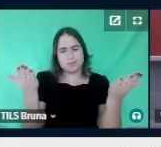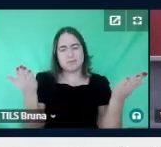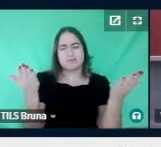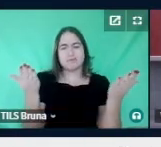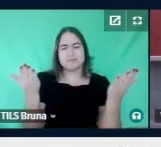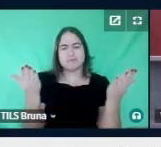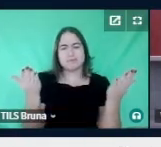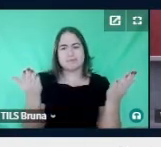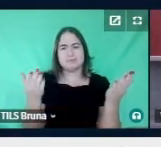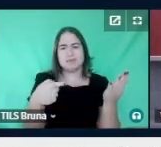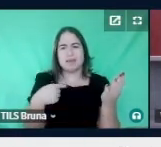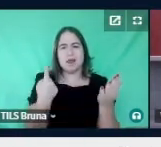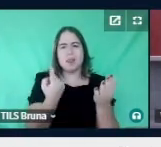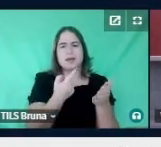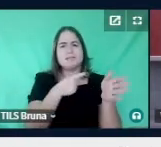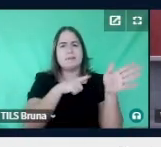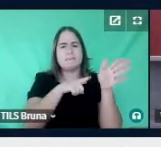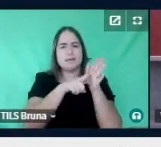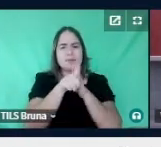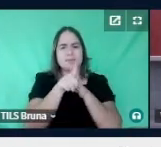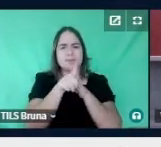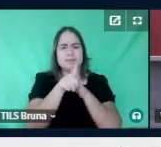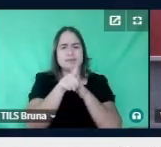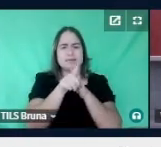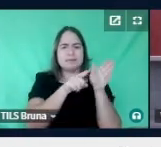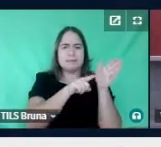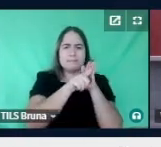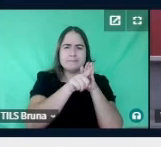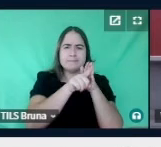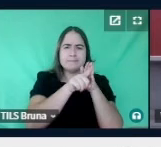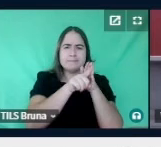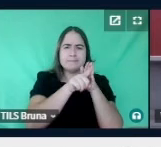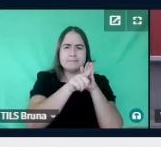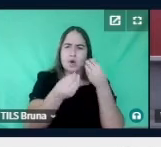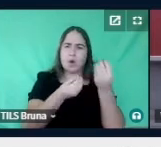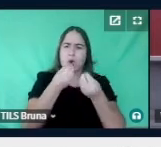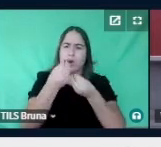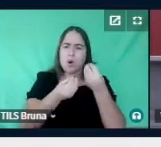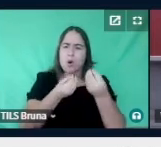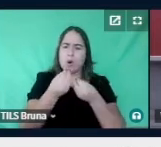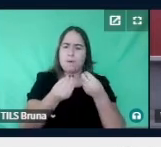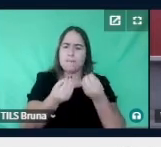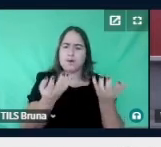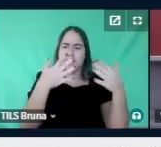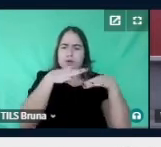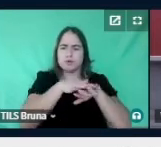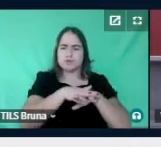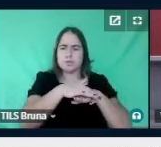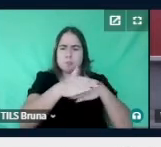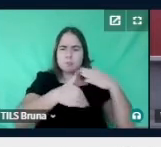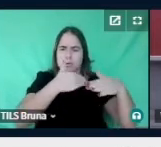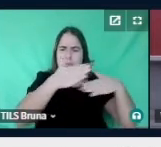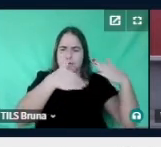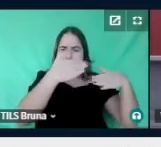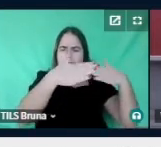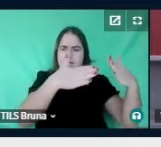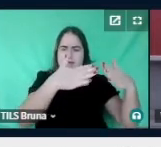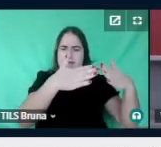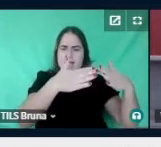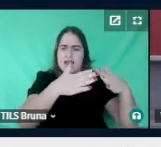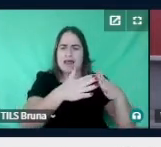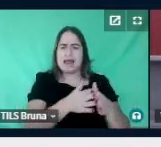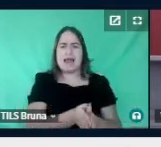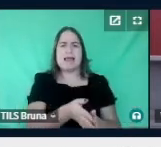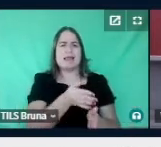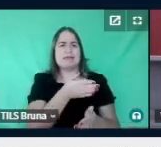A nossa pergunta de pesquisa é como promover a inclusão de um aprendiz com transtorno do espectro autista na aula de inglês como